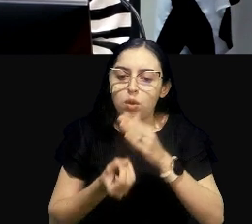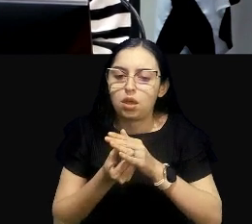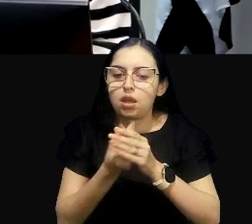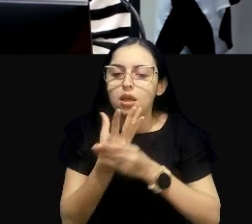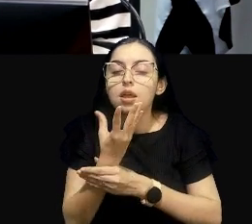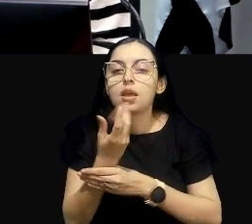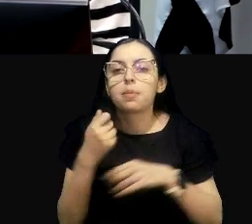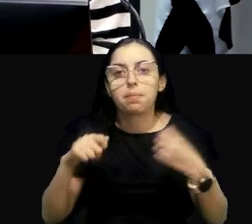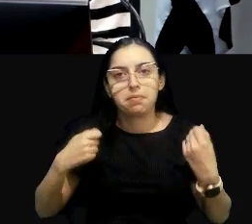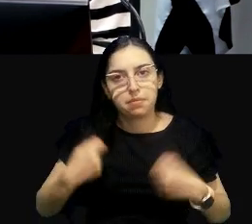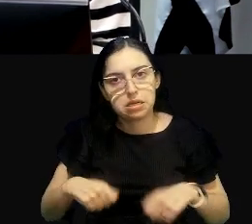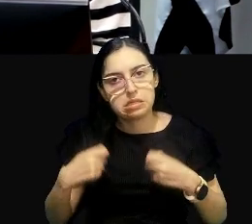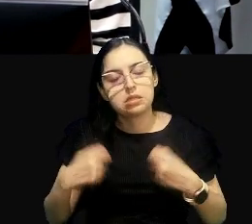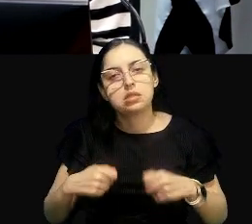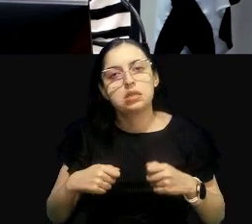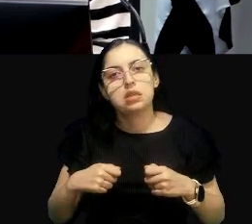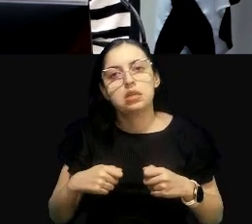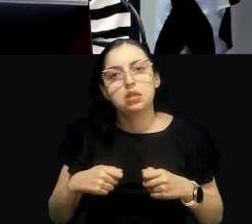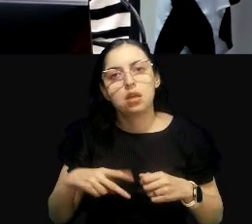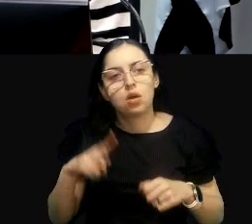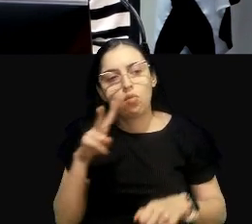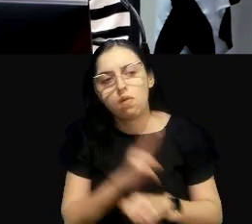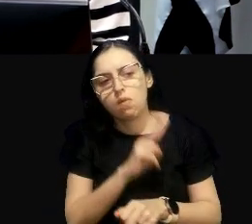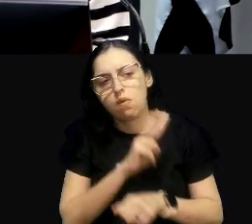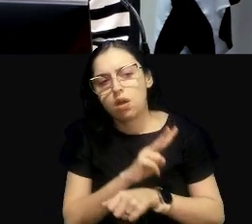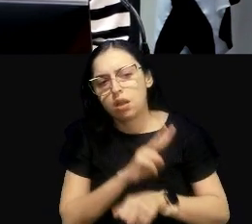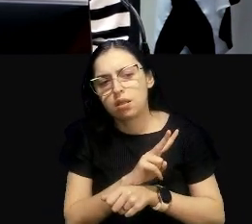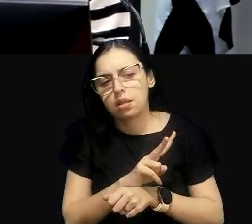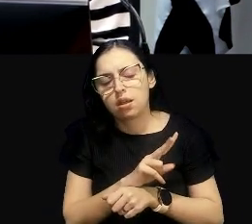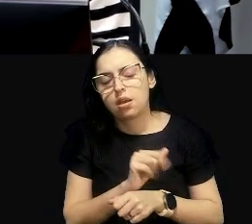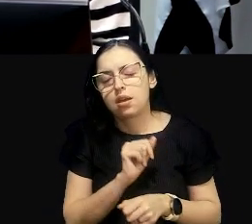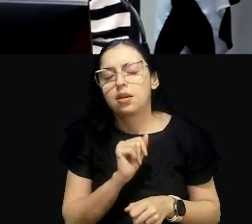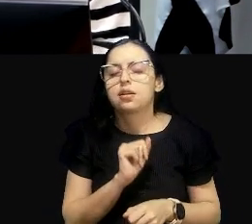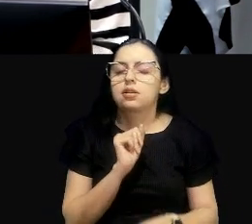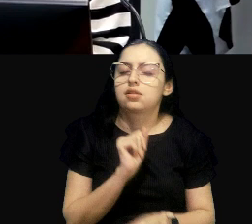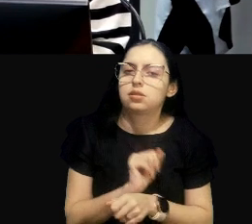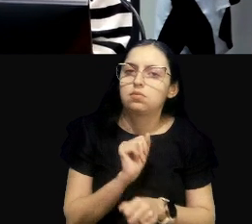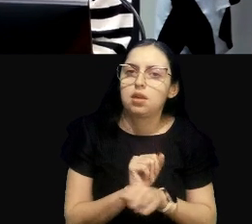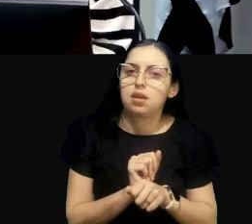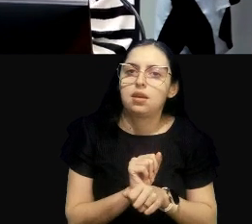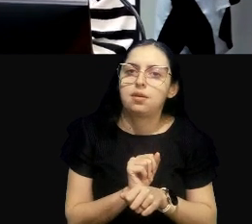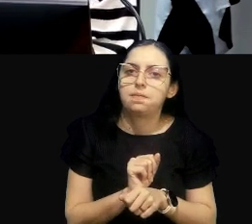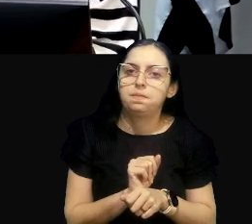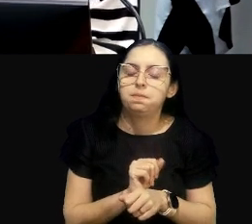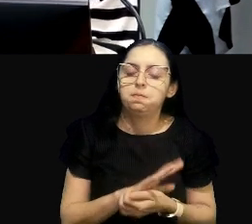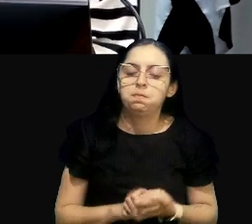precisa monitorar e aguardar também.